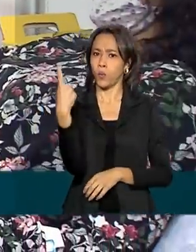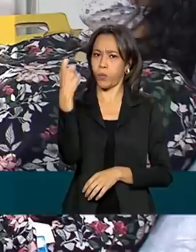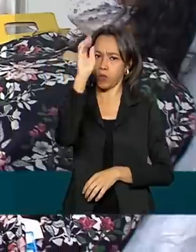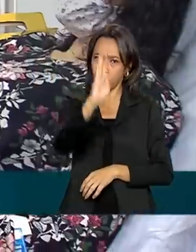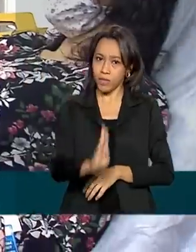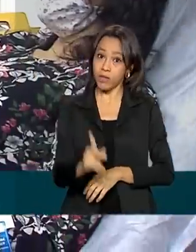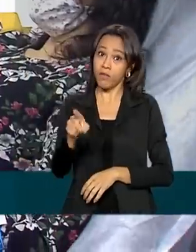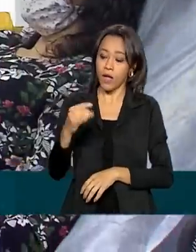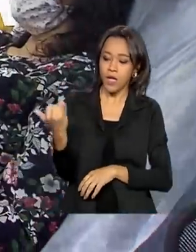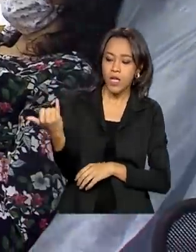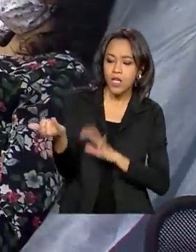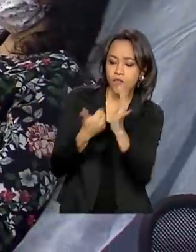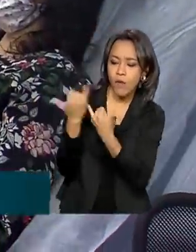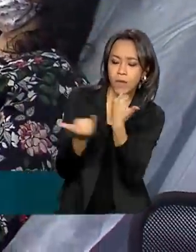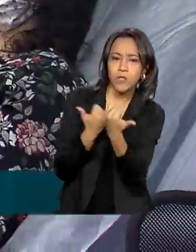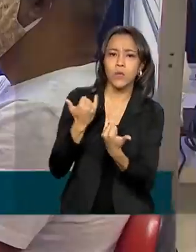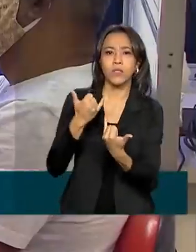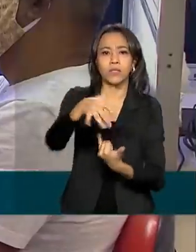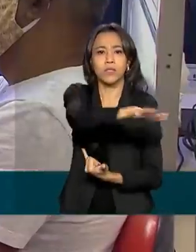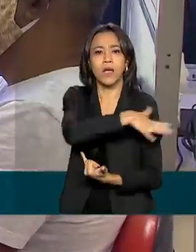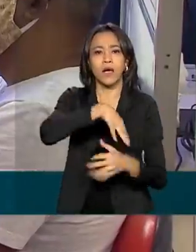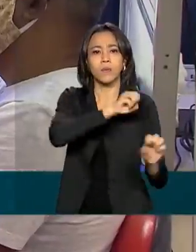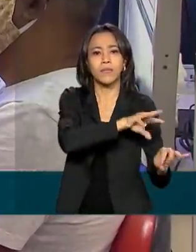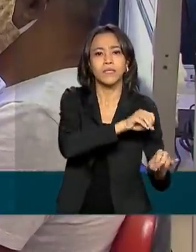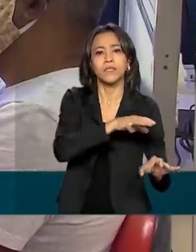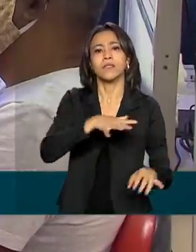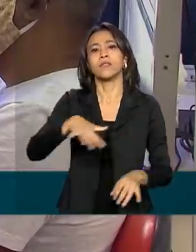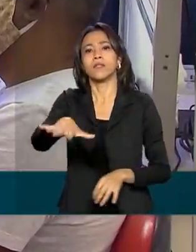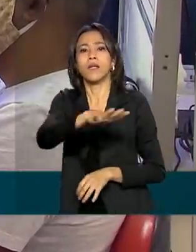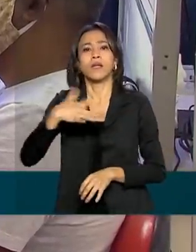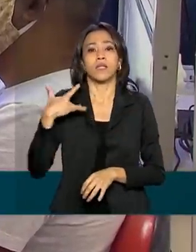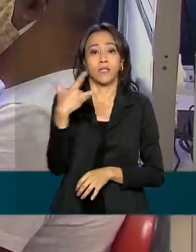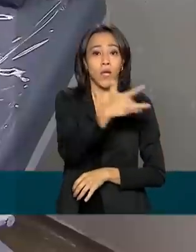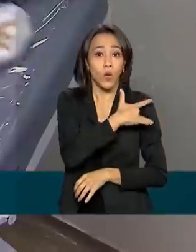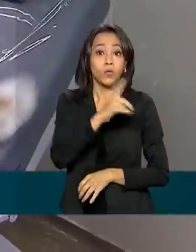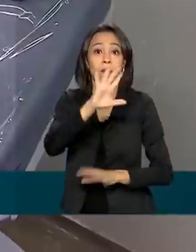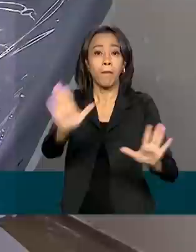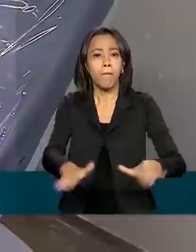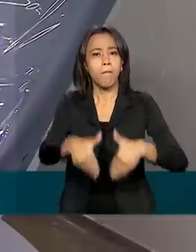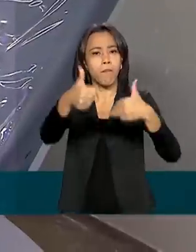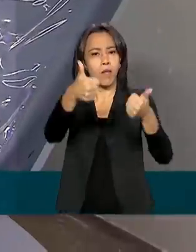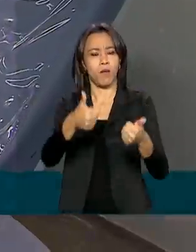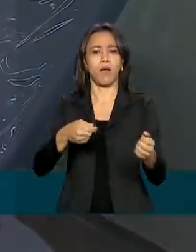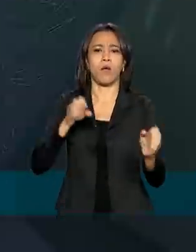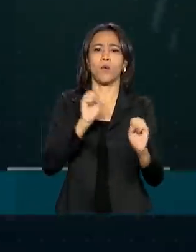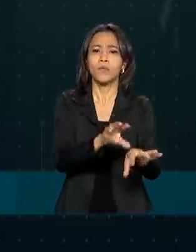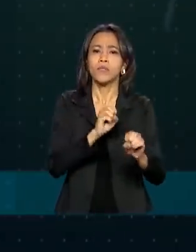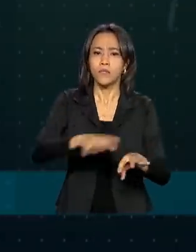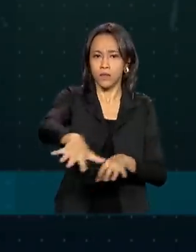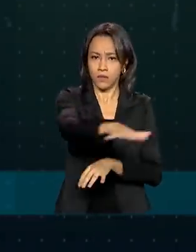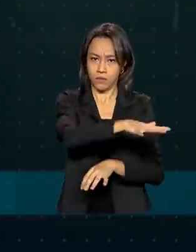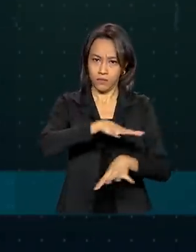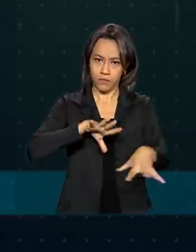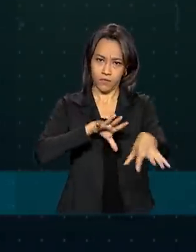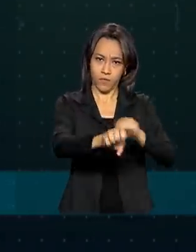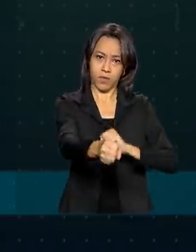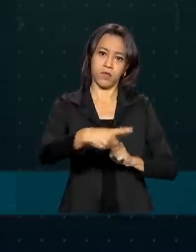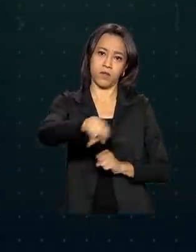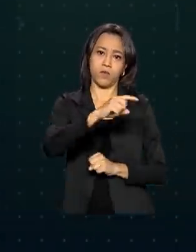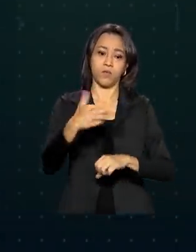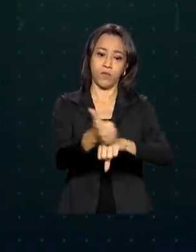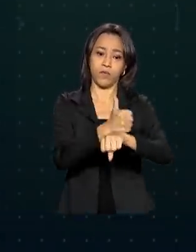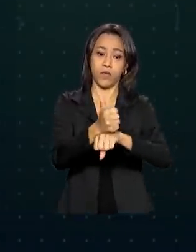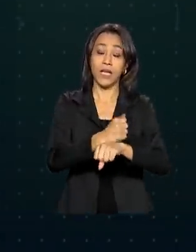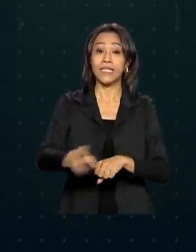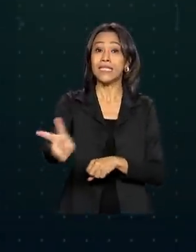sobre educação e saúde no país para melhorar a formação de profissionais da área. O sistema vai ser interligado a